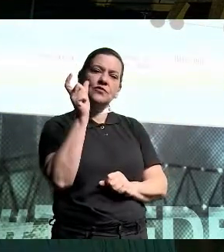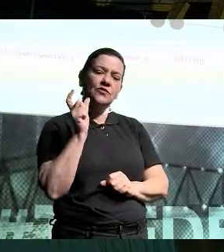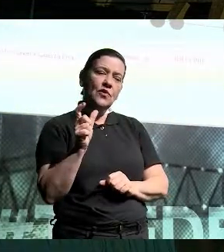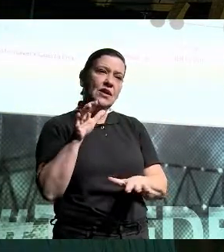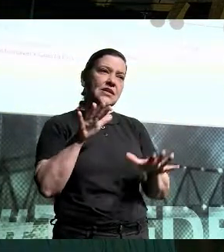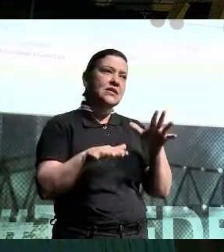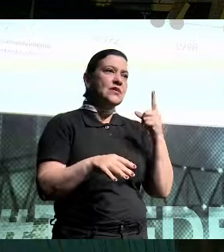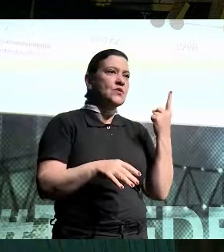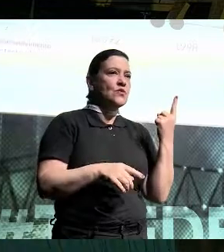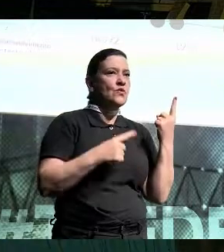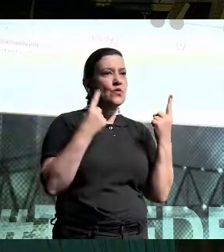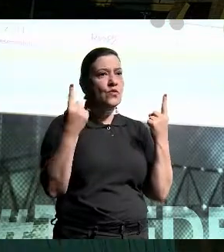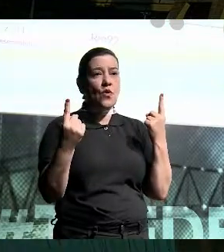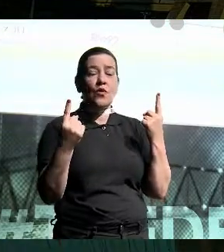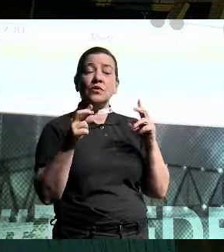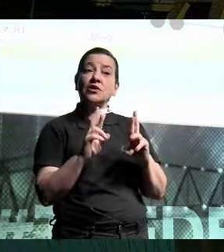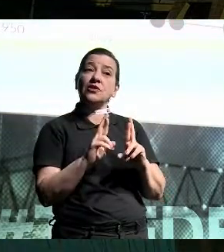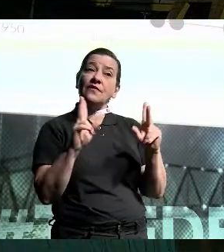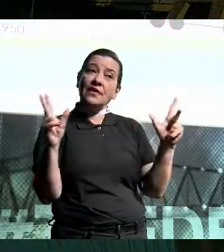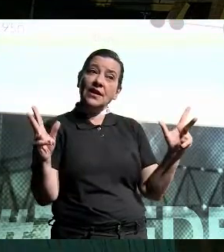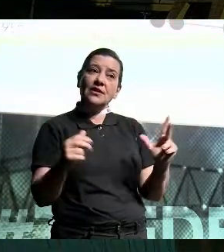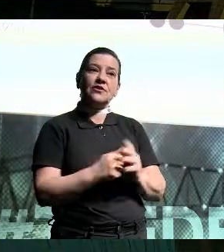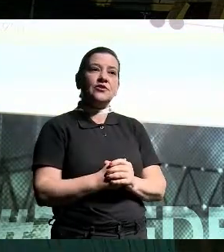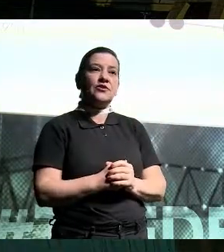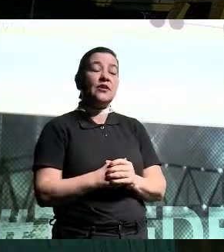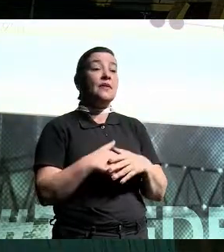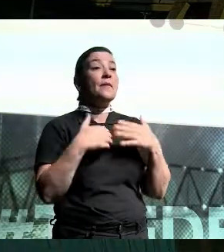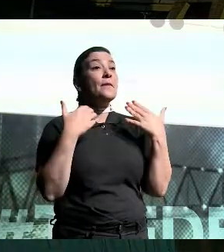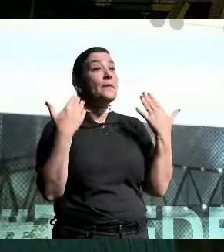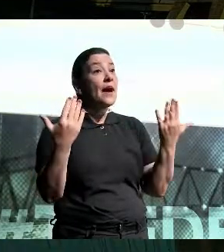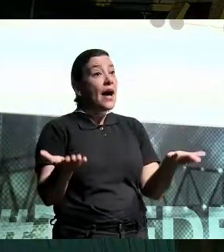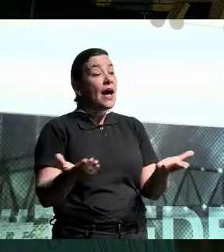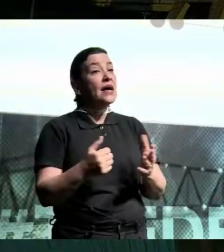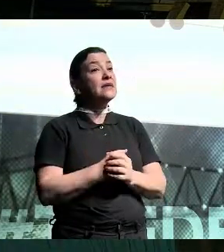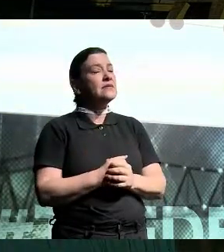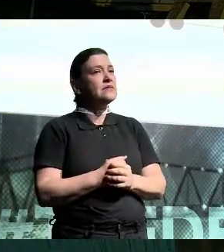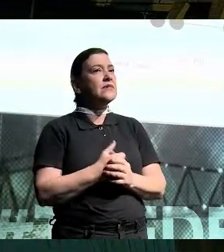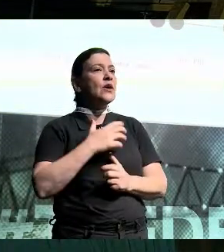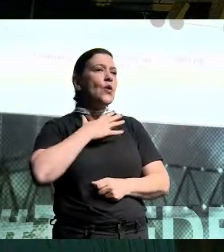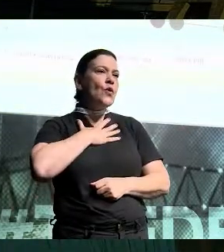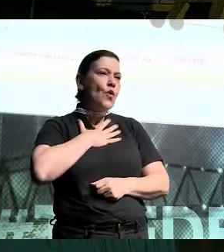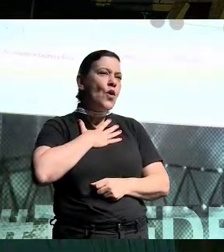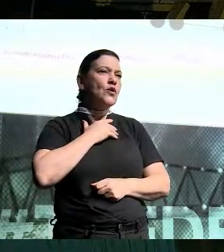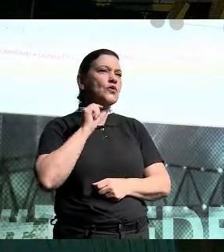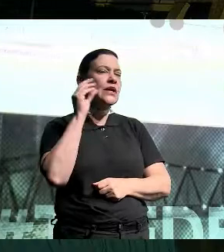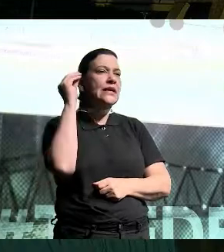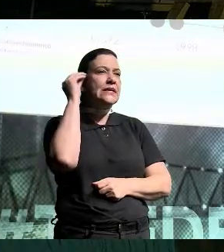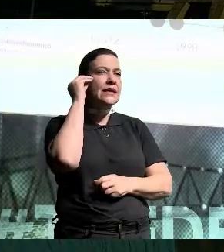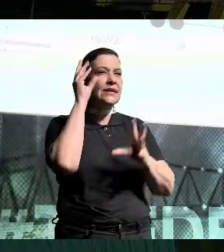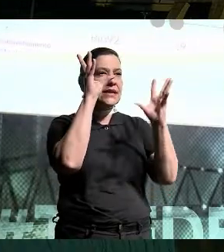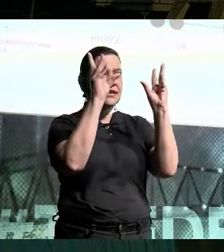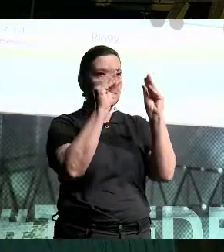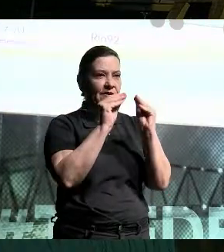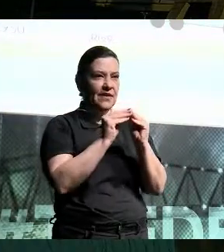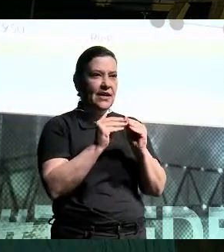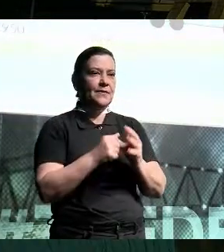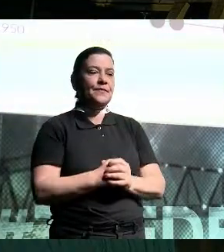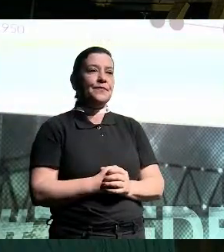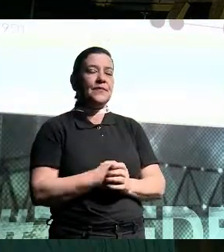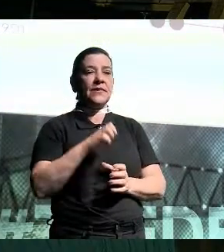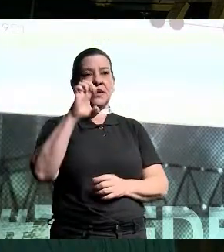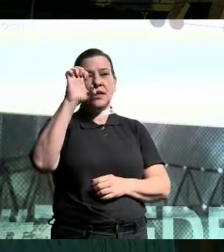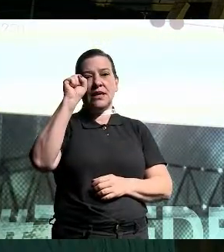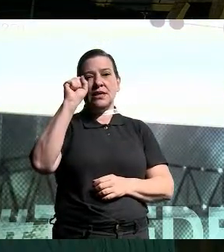um, às vezes outro, não é a mesma coisa. Mas um recorte que eu gosto de fazer para tentar simplificar é o